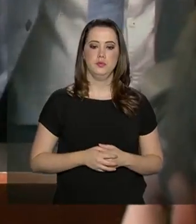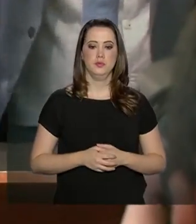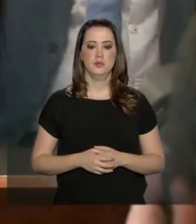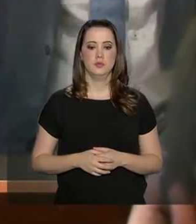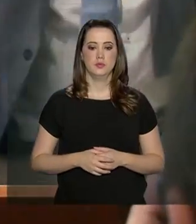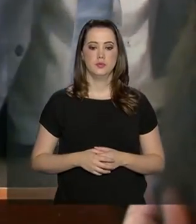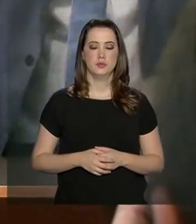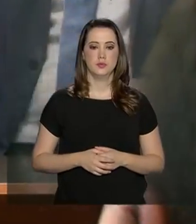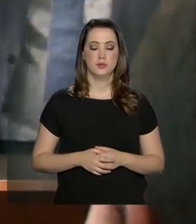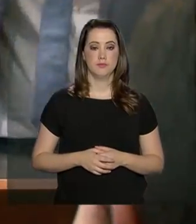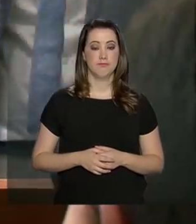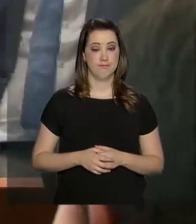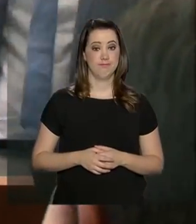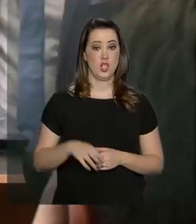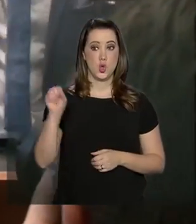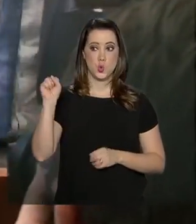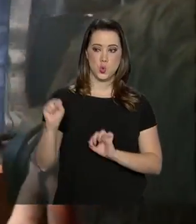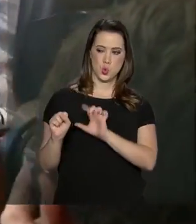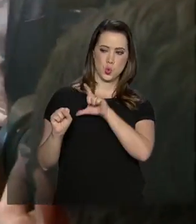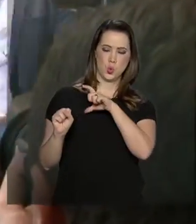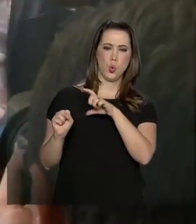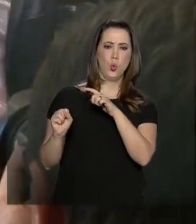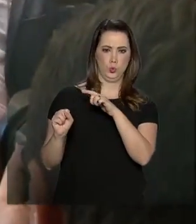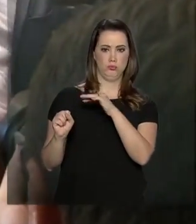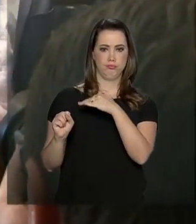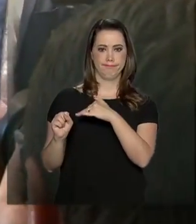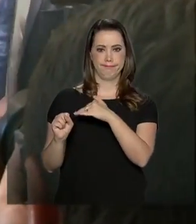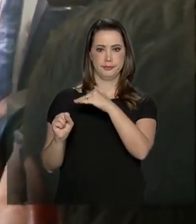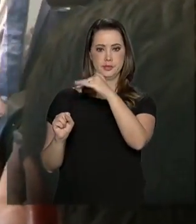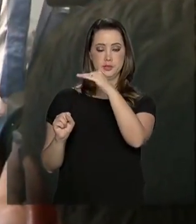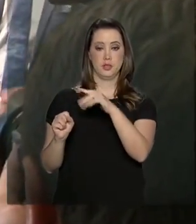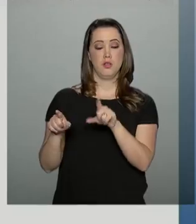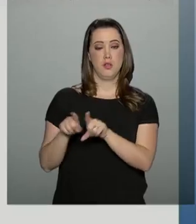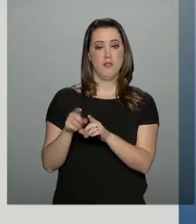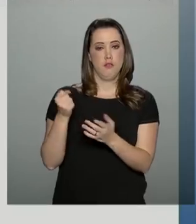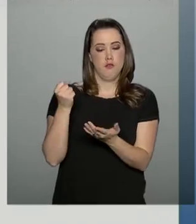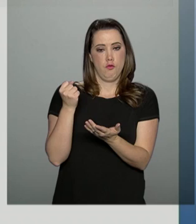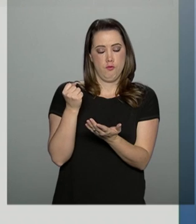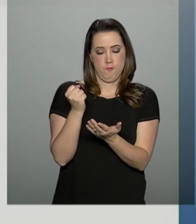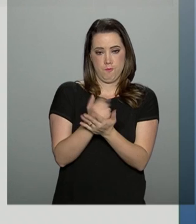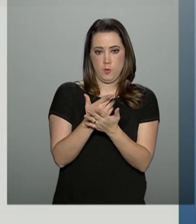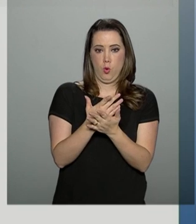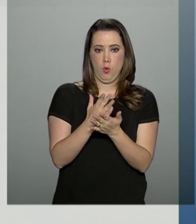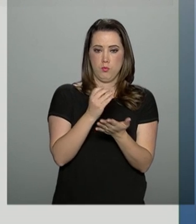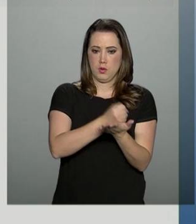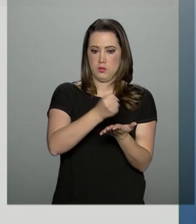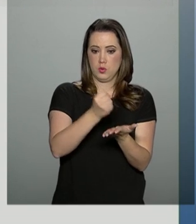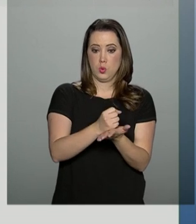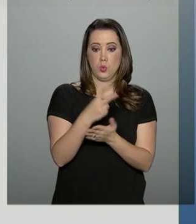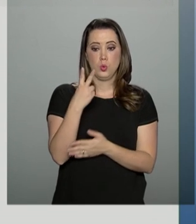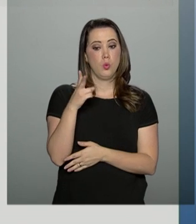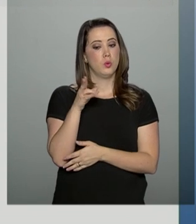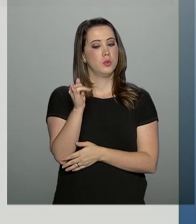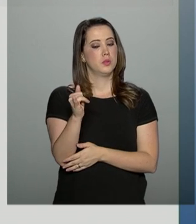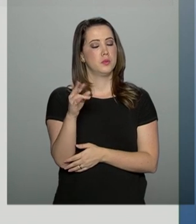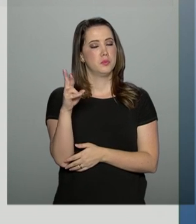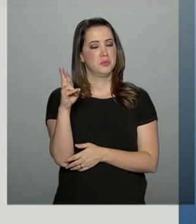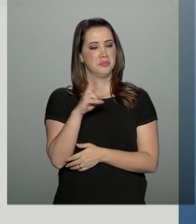O trecho sul da ferrovia foi arrematado pela Rumo Logística. A empresa desembolsou 2 bilhões